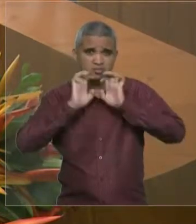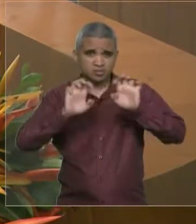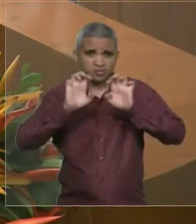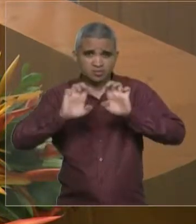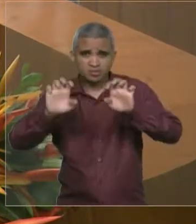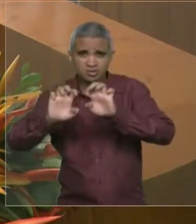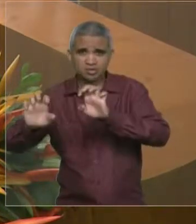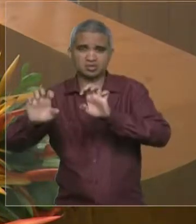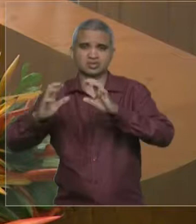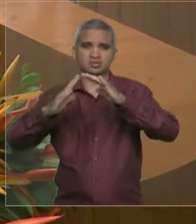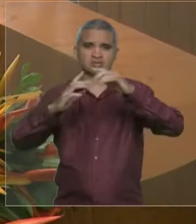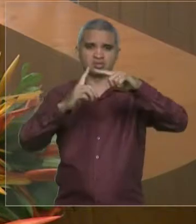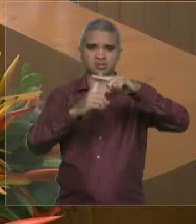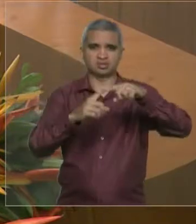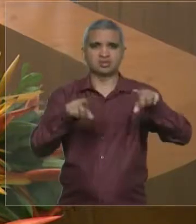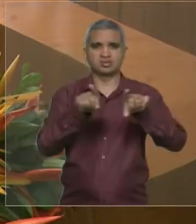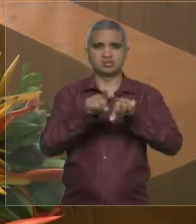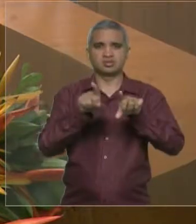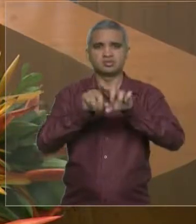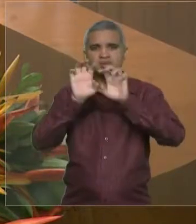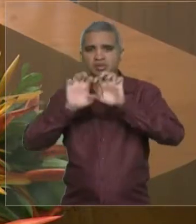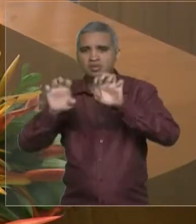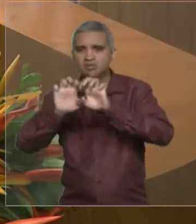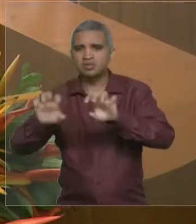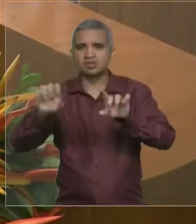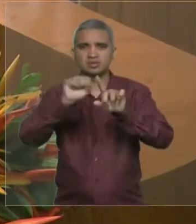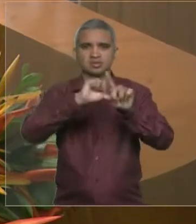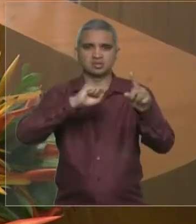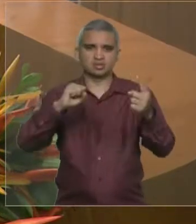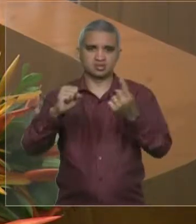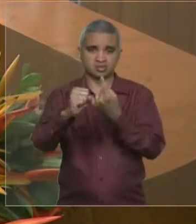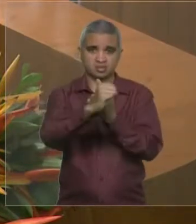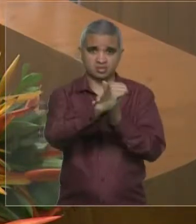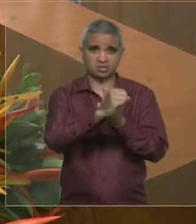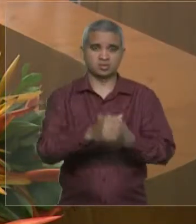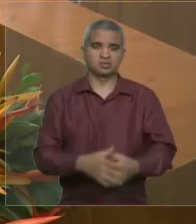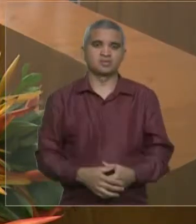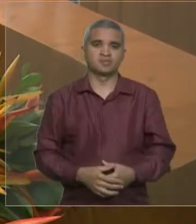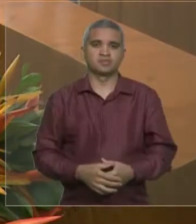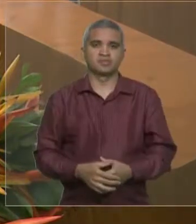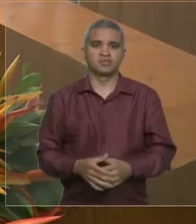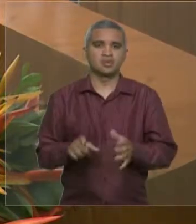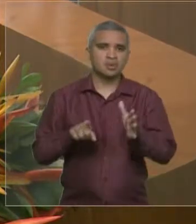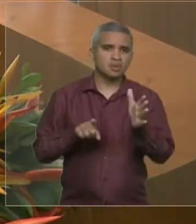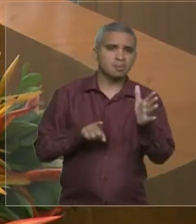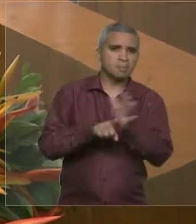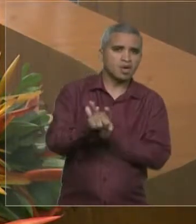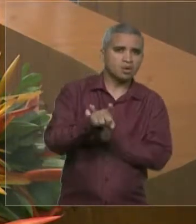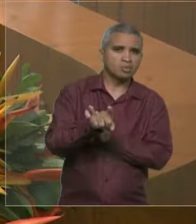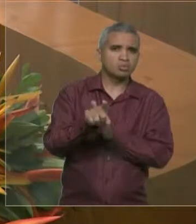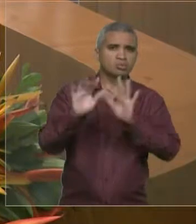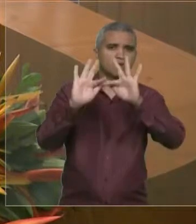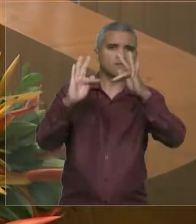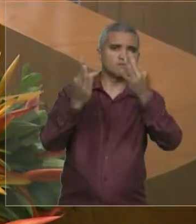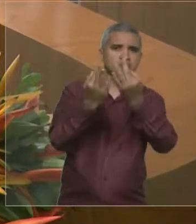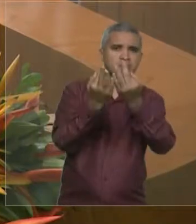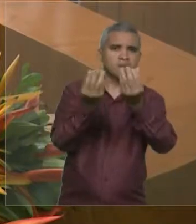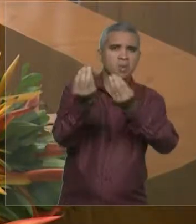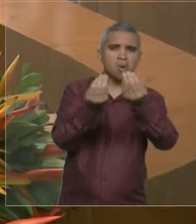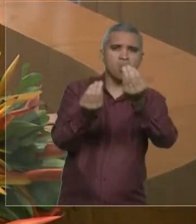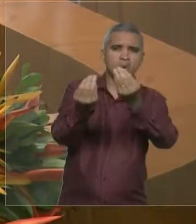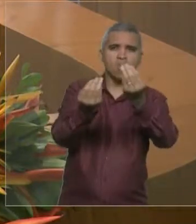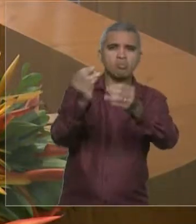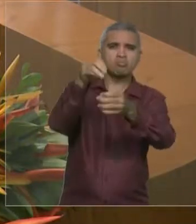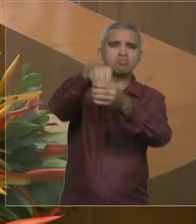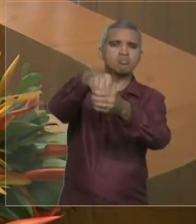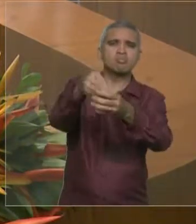pergunta, a família, como vai, continua a ser também, para a igreja, um desafio